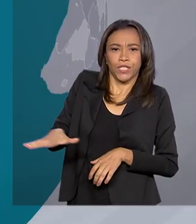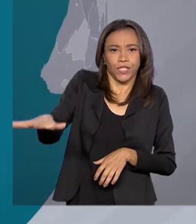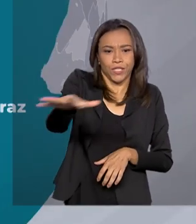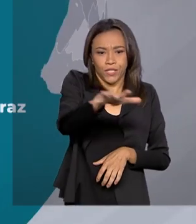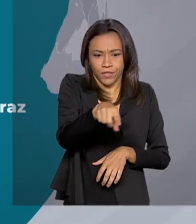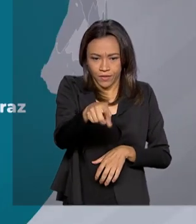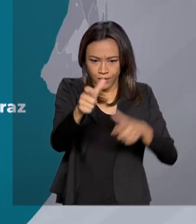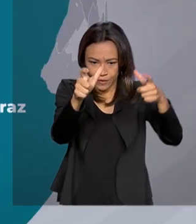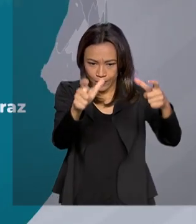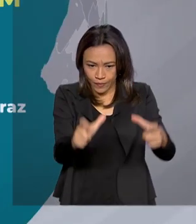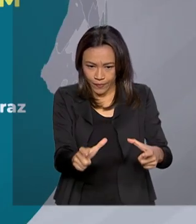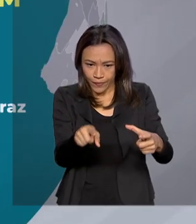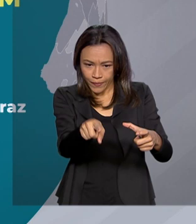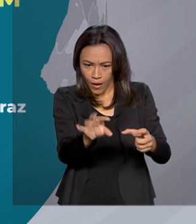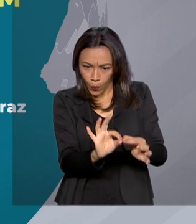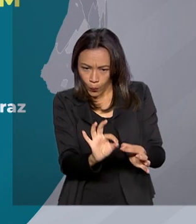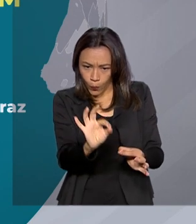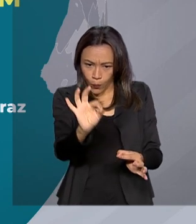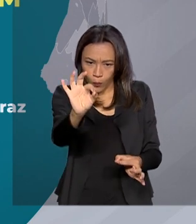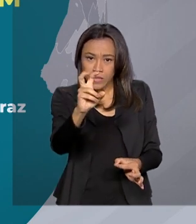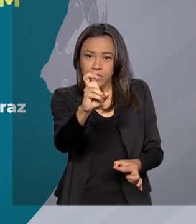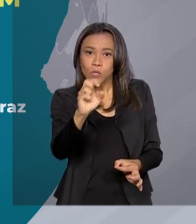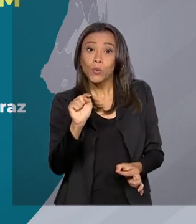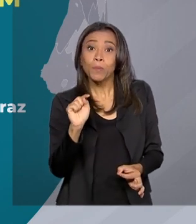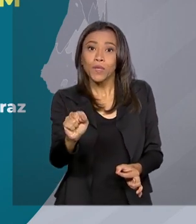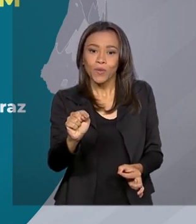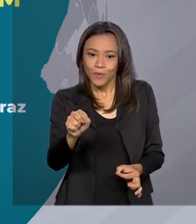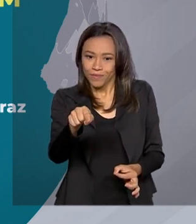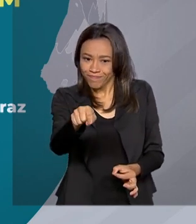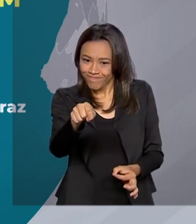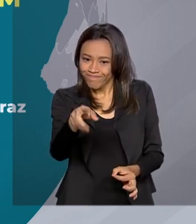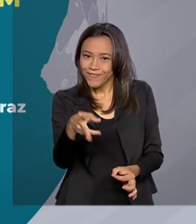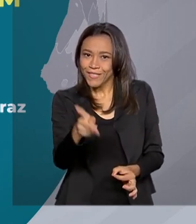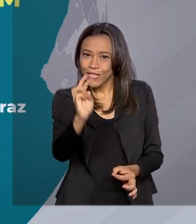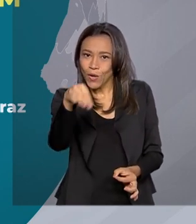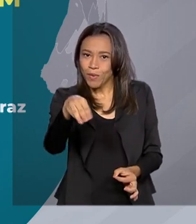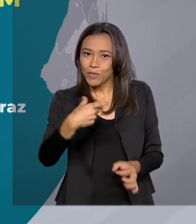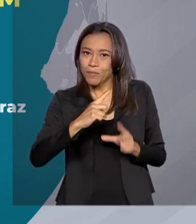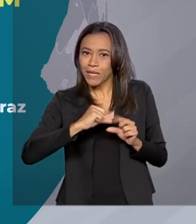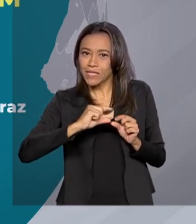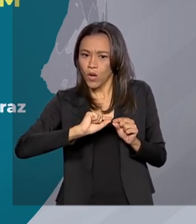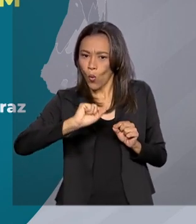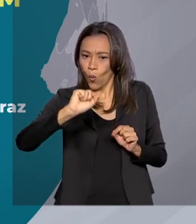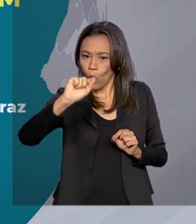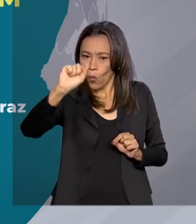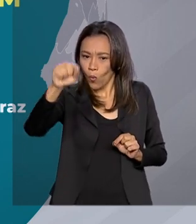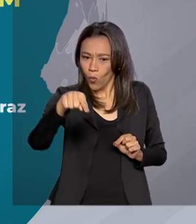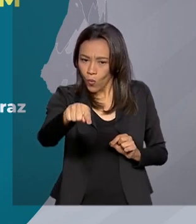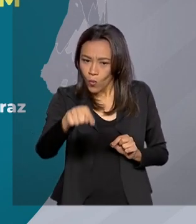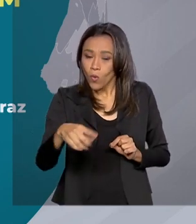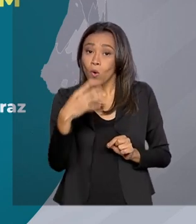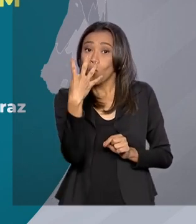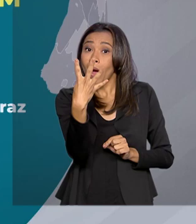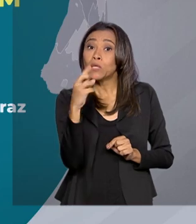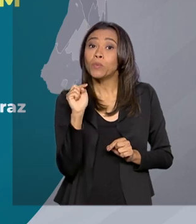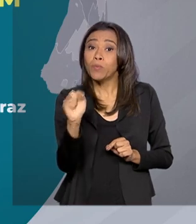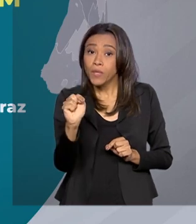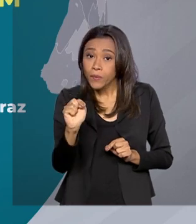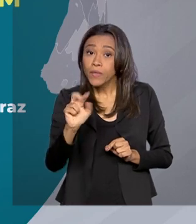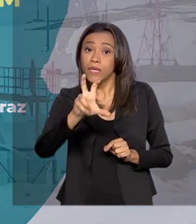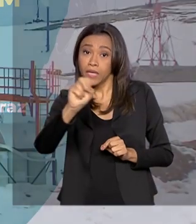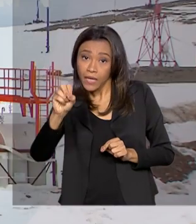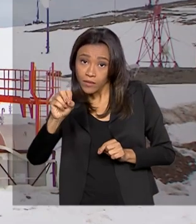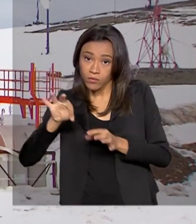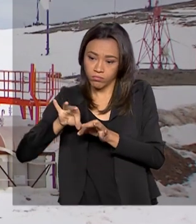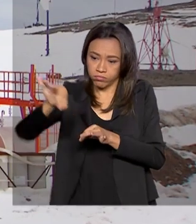Jorge, distante cerca de 5 mil quilômetros de Brasília, ela ocupa uma área de 4.500 metros quadrados